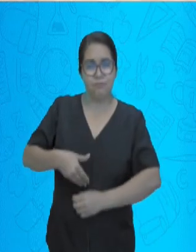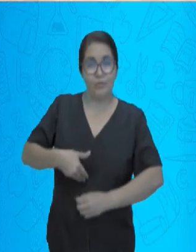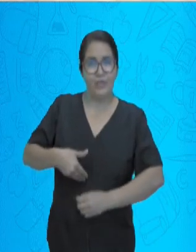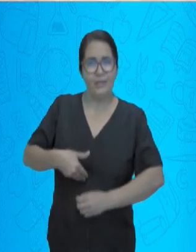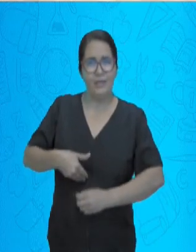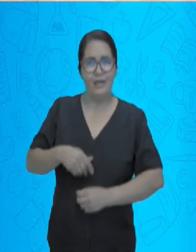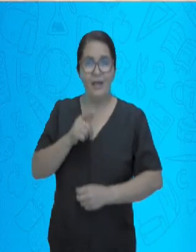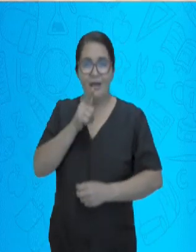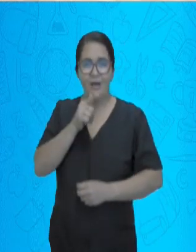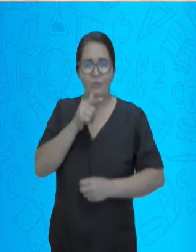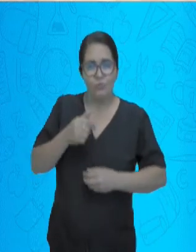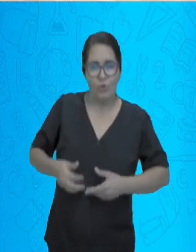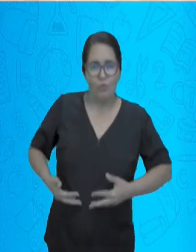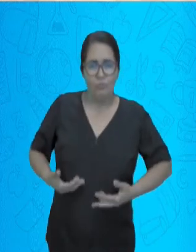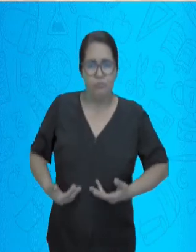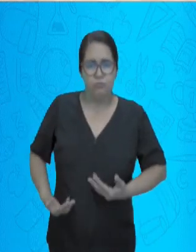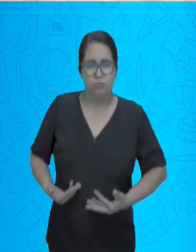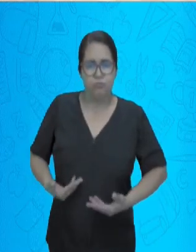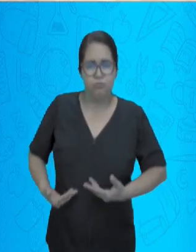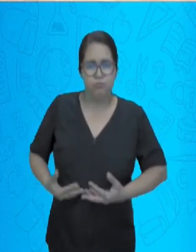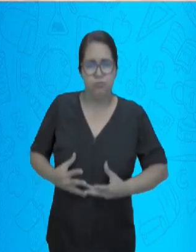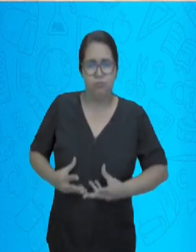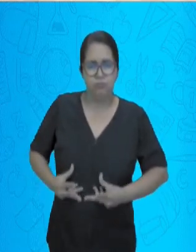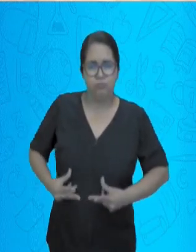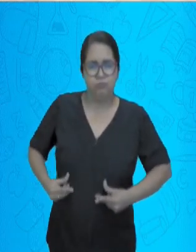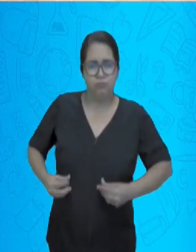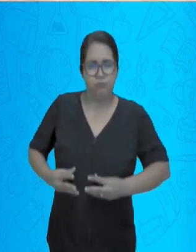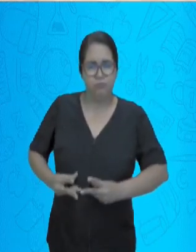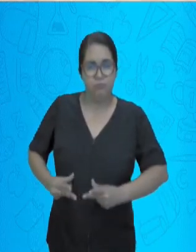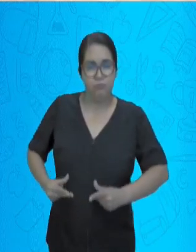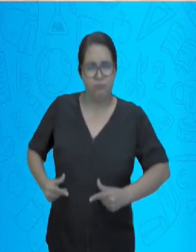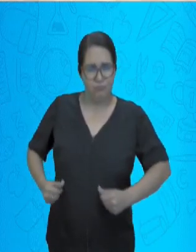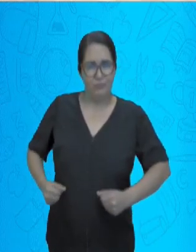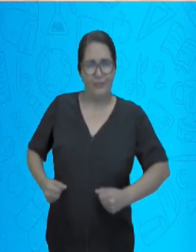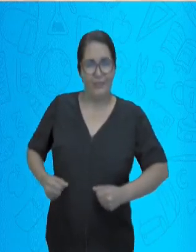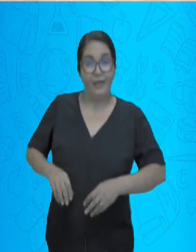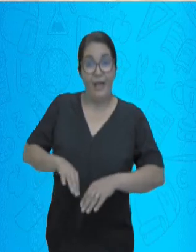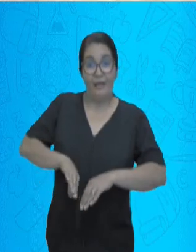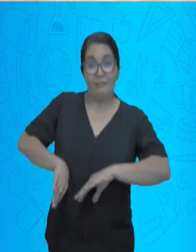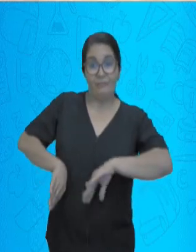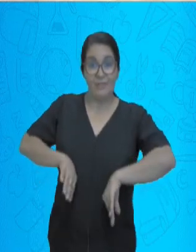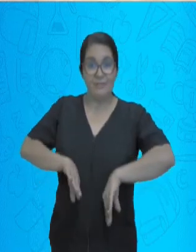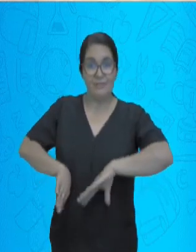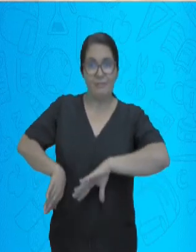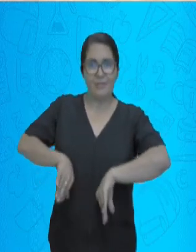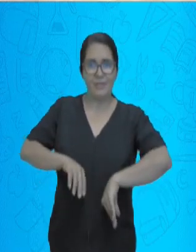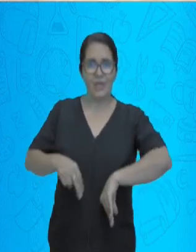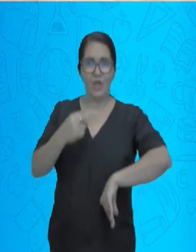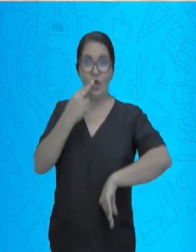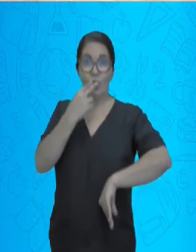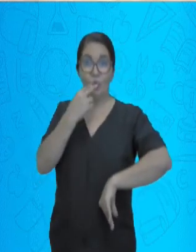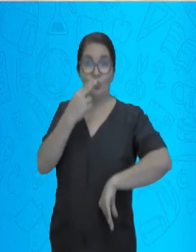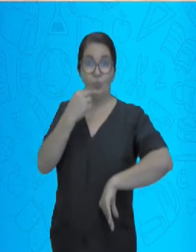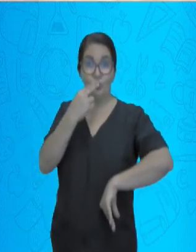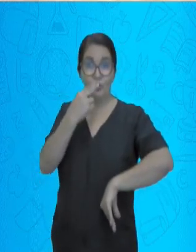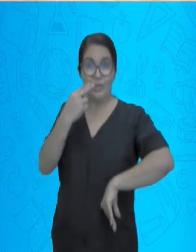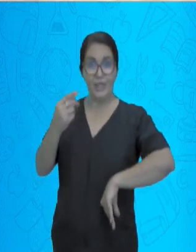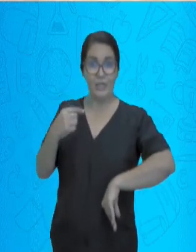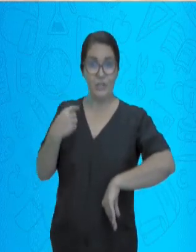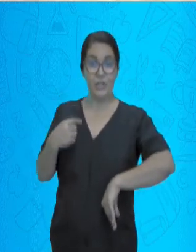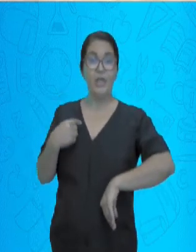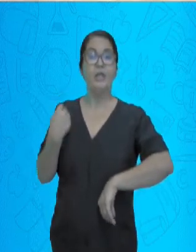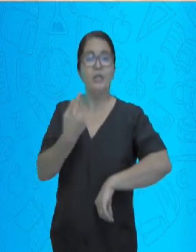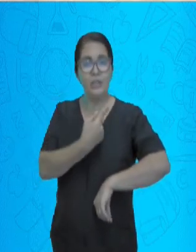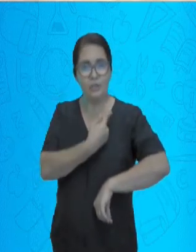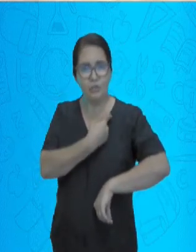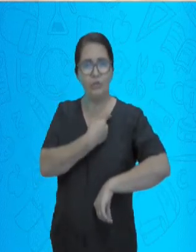separação e organização dos nutrientes necessários para o nosso organismo. Logo após esse processo ser feito, ele vai